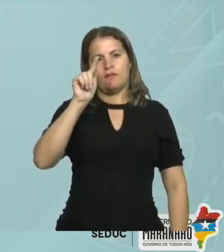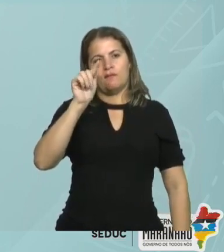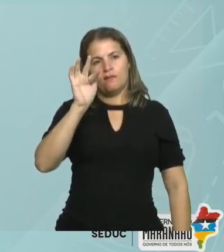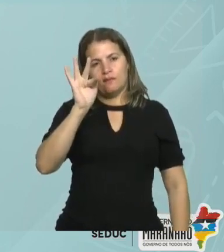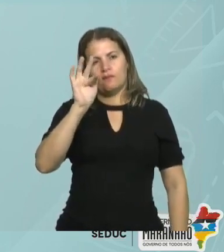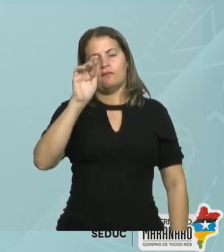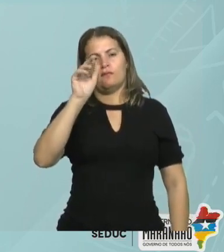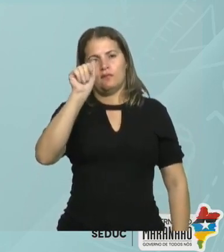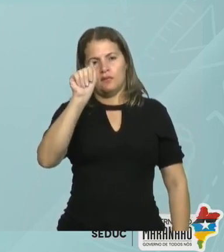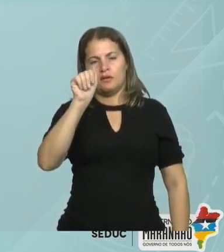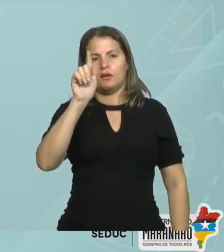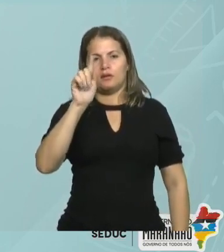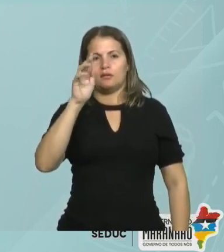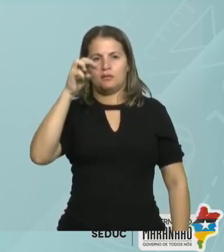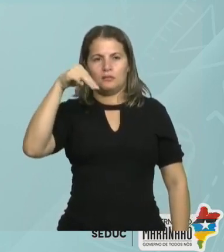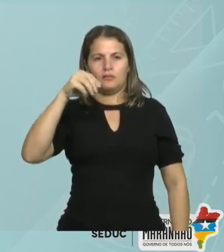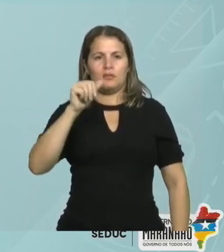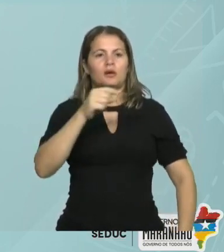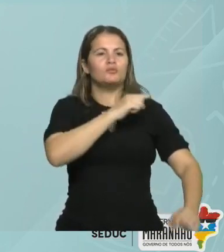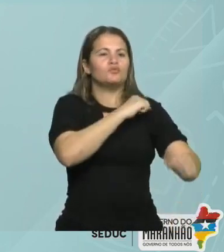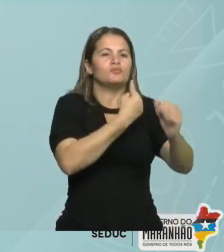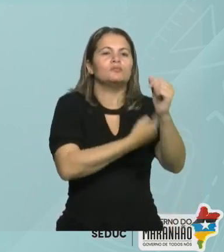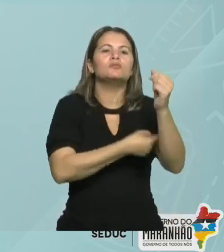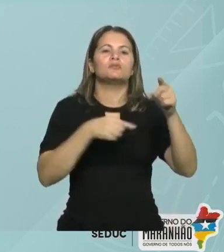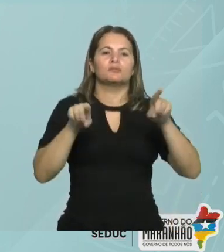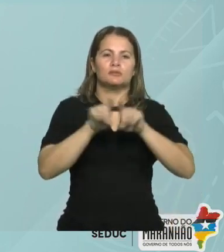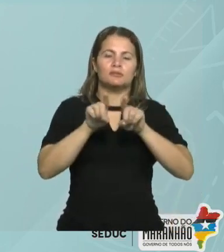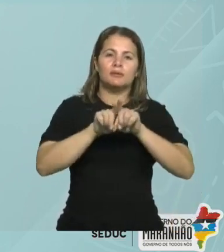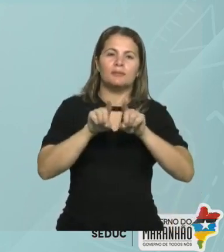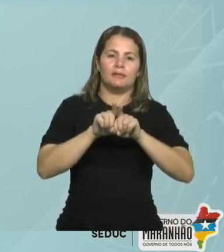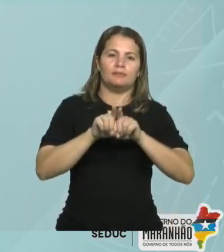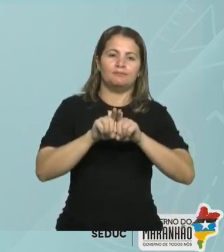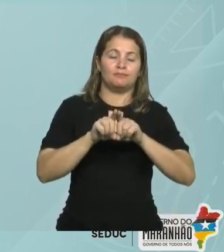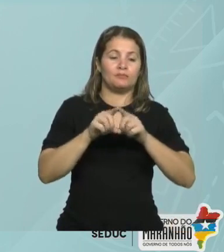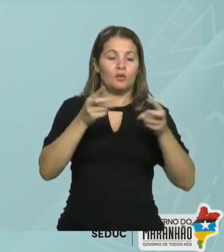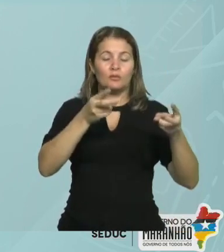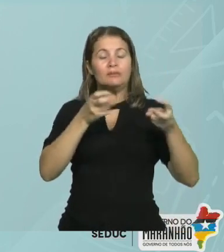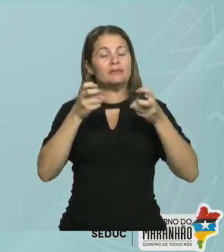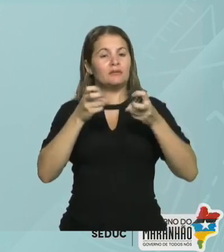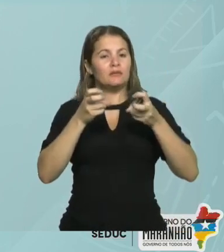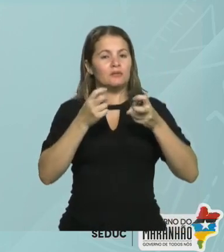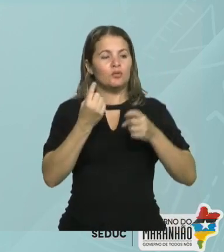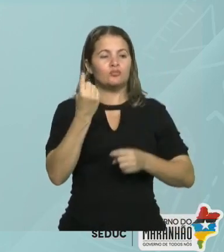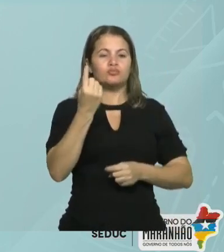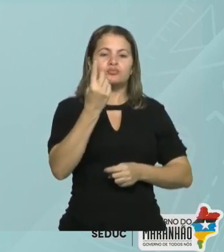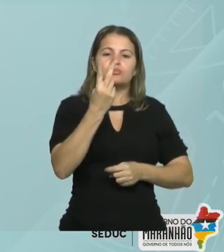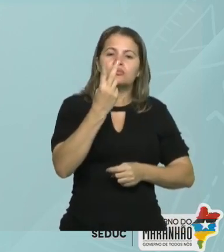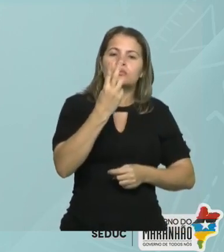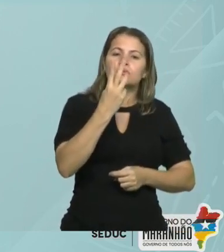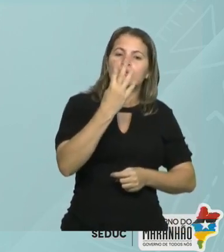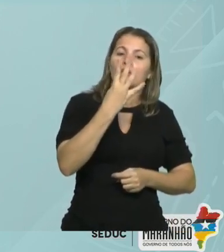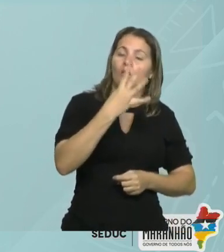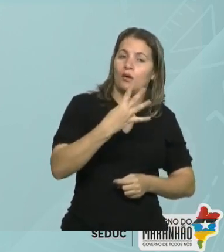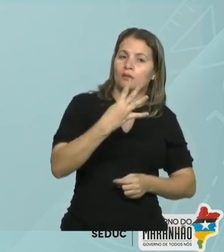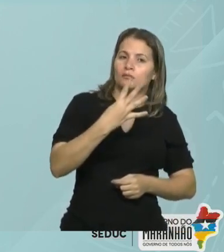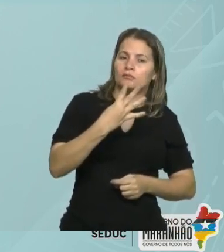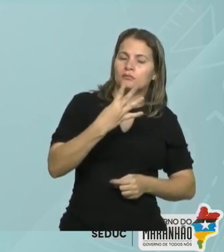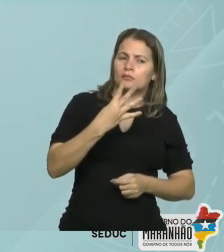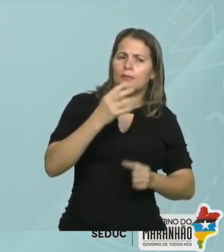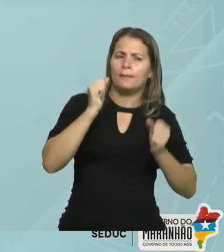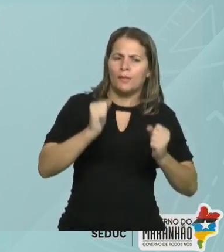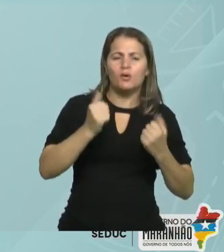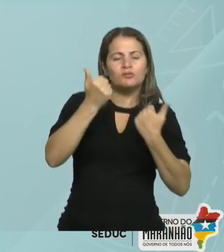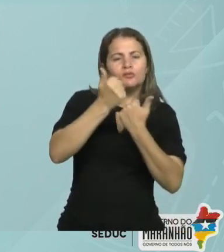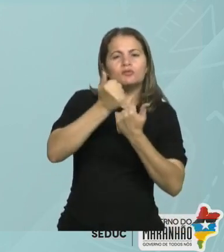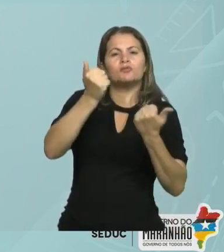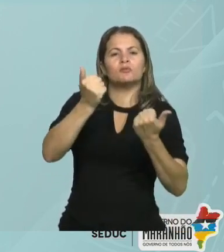completar corretamente os itens 1, 2, 3 e 4 que estão escritos ali no texto. Devem ser substituídos respectivamente por...